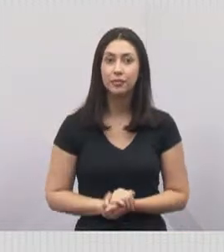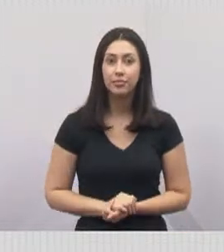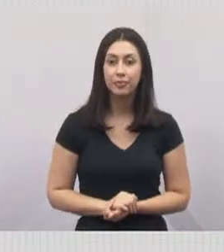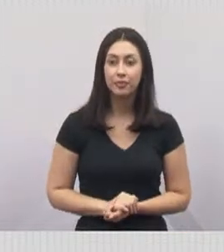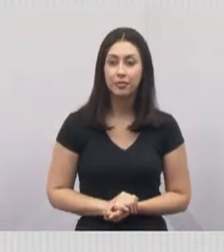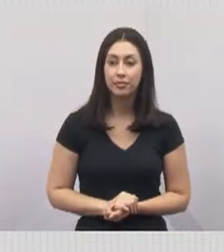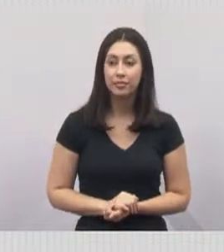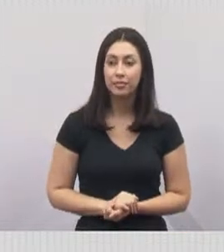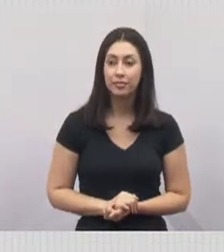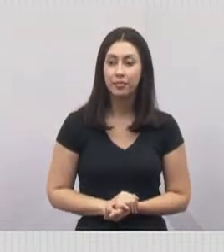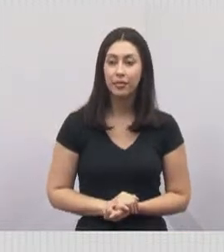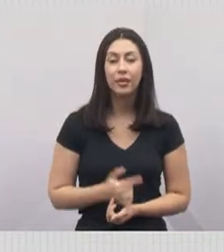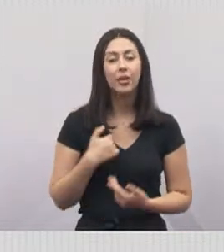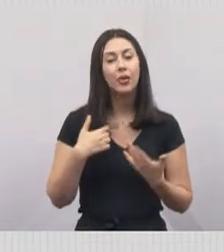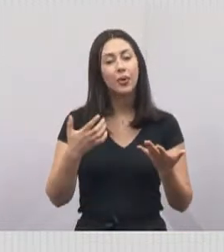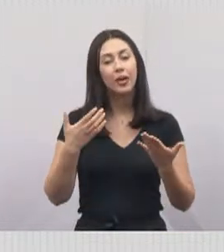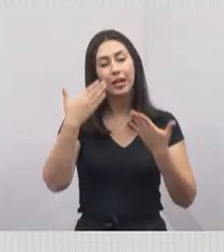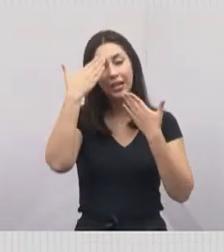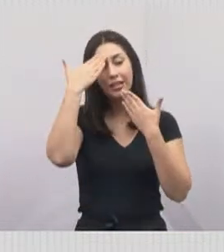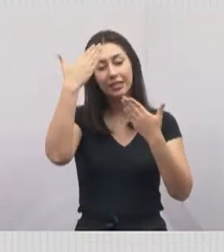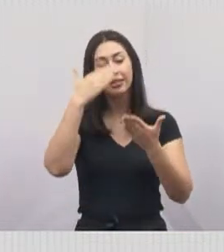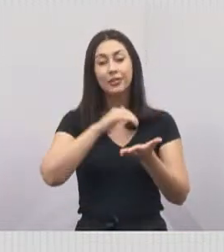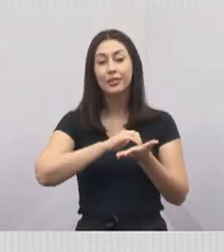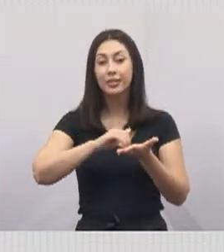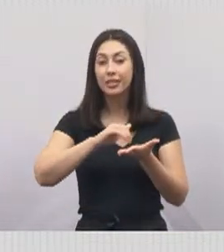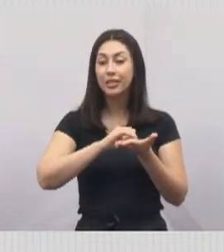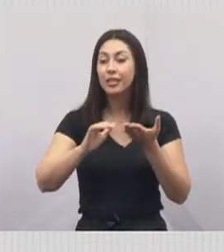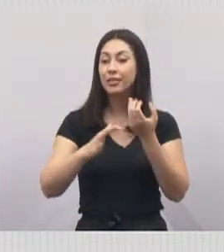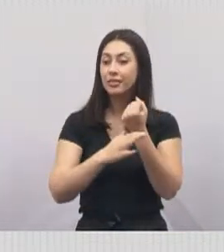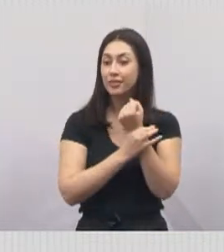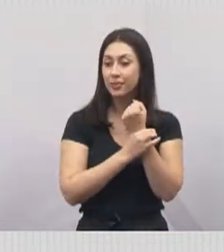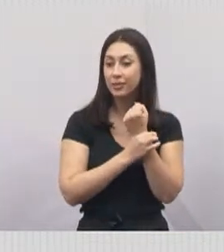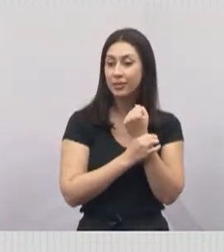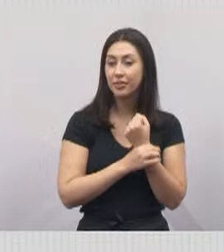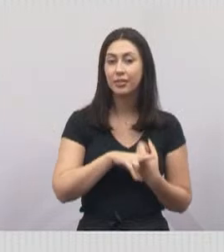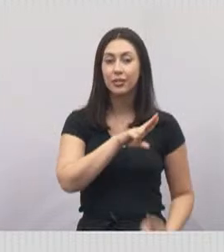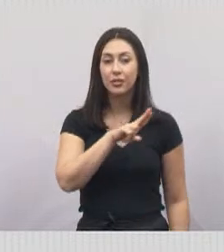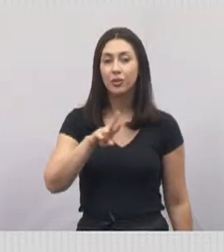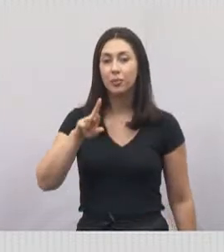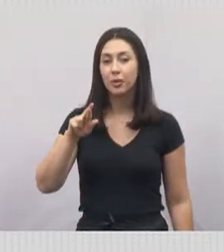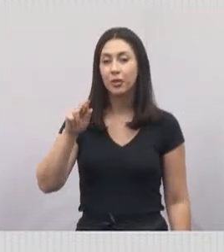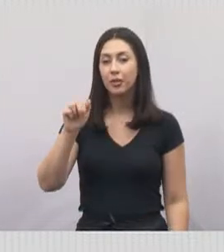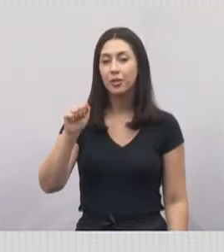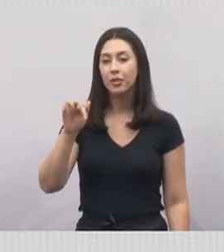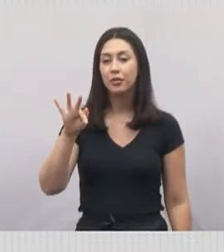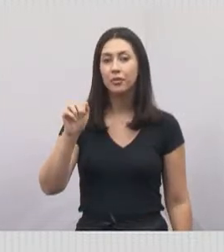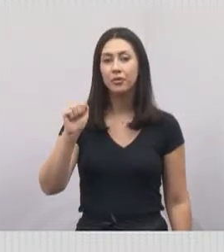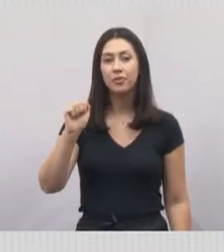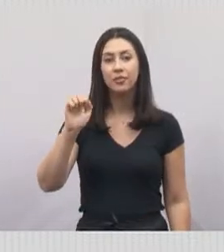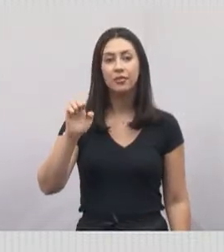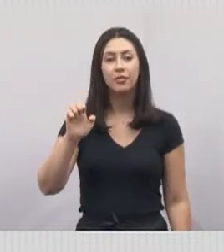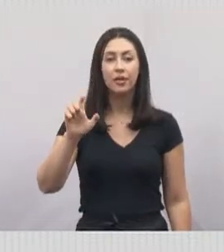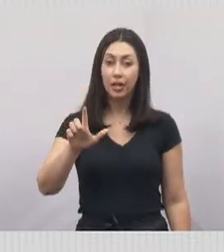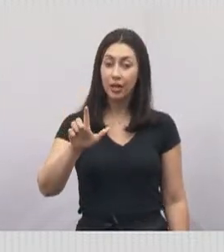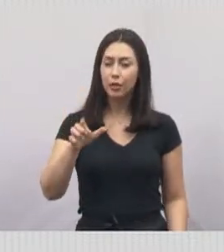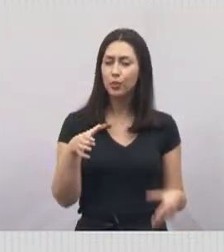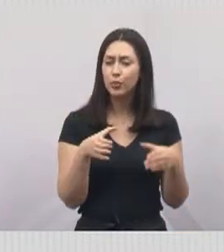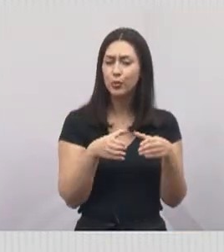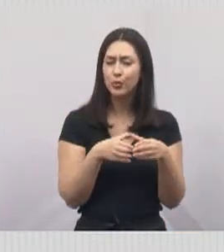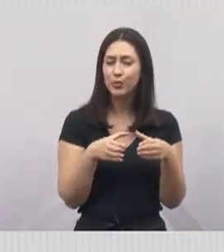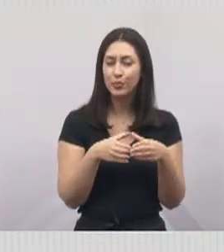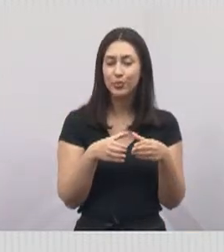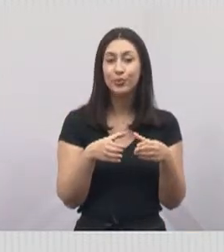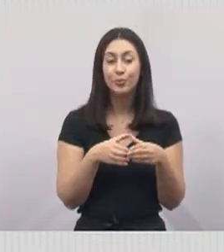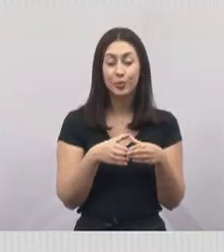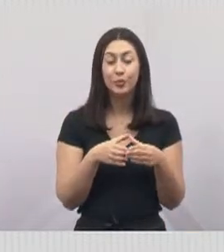Quero agradecer ao secretário de Segurança, Rafael Júlio, que nos recebeu, juntamente com toda a equipe lá do